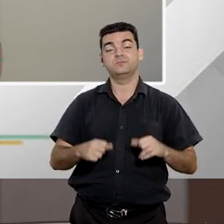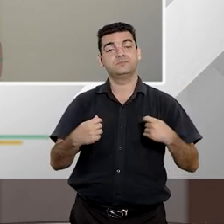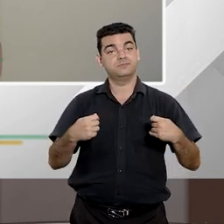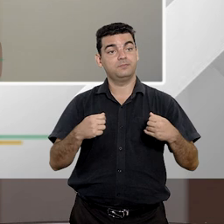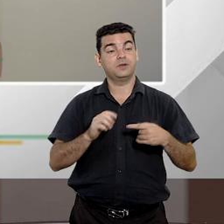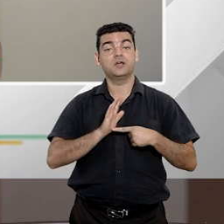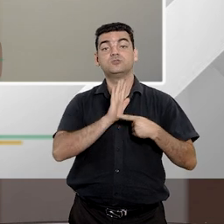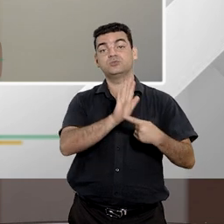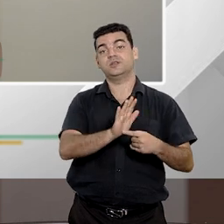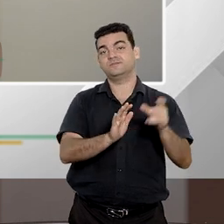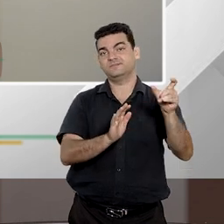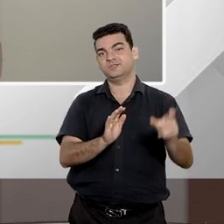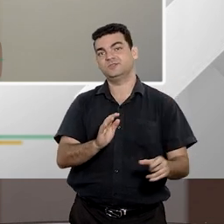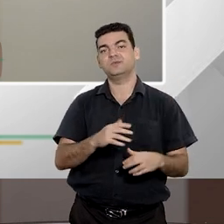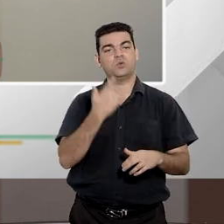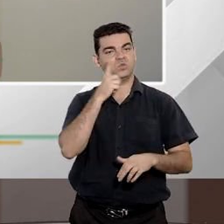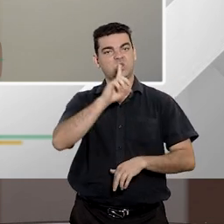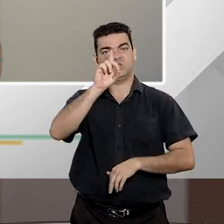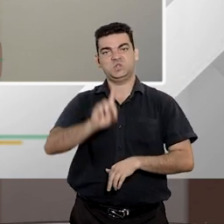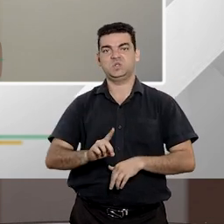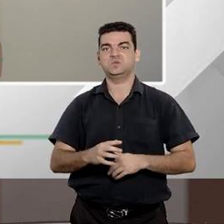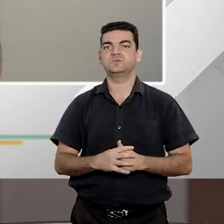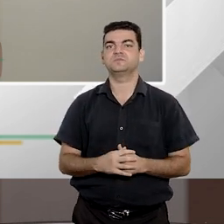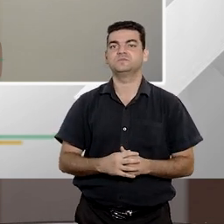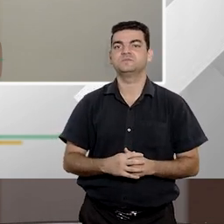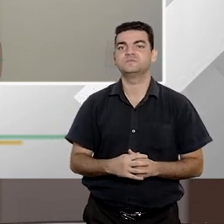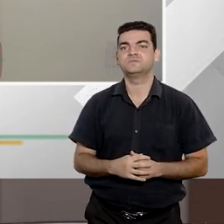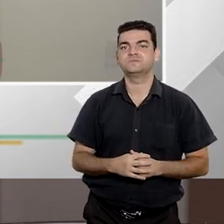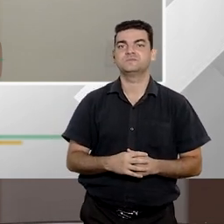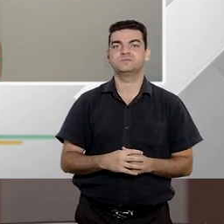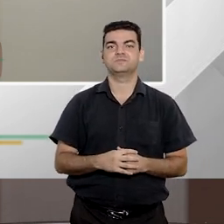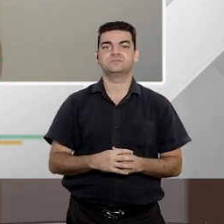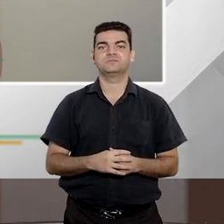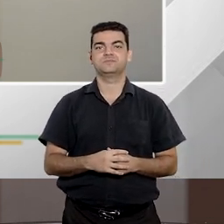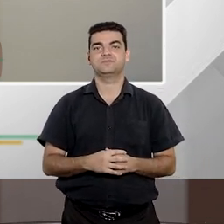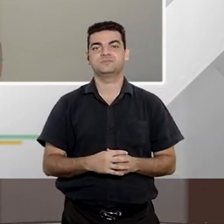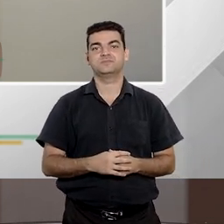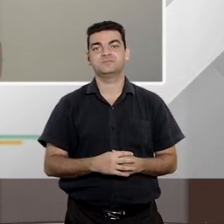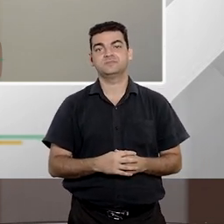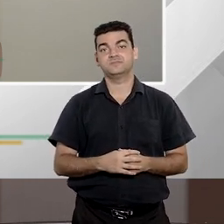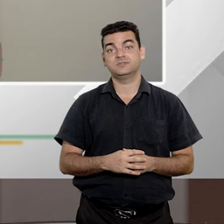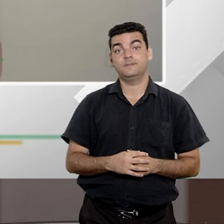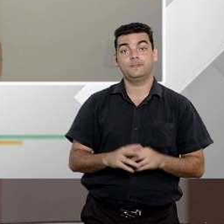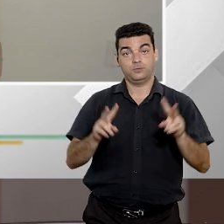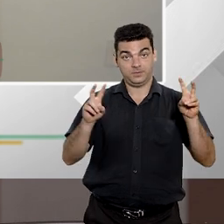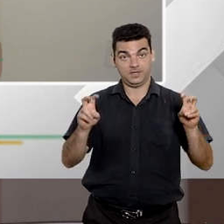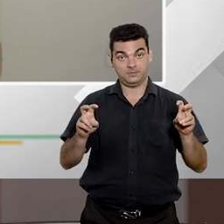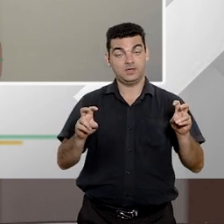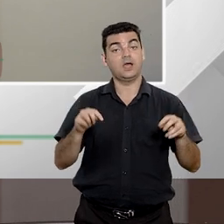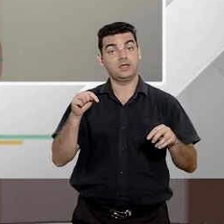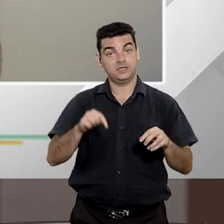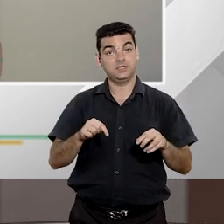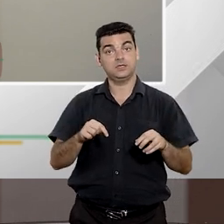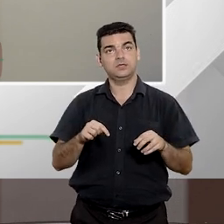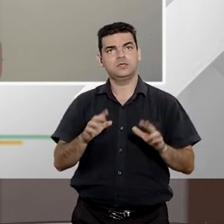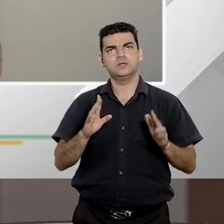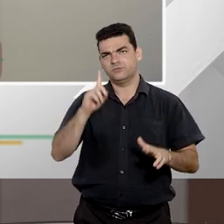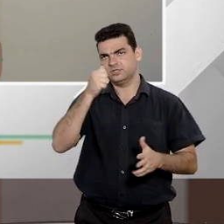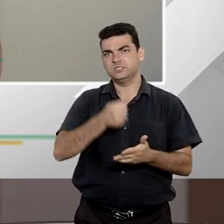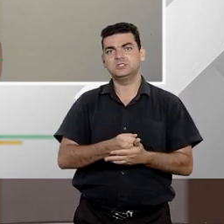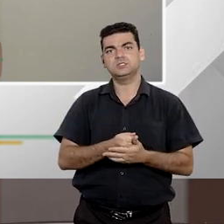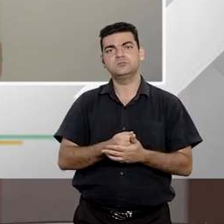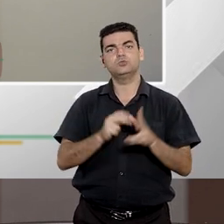para a obtenção do provimento jurisdicional. o tema inclusive foi decidido em